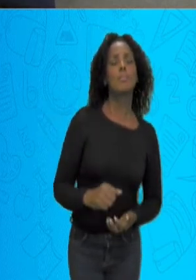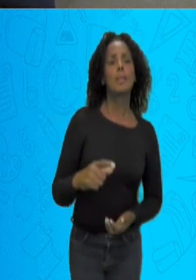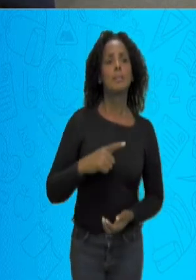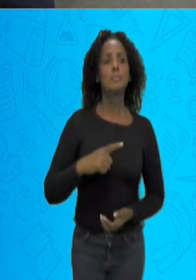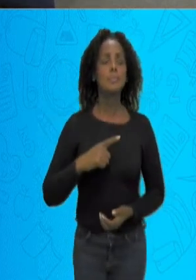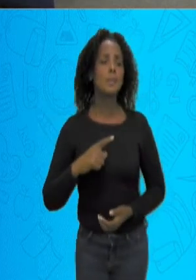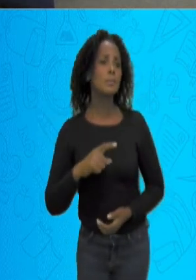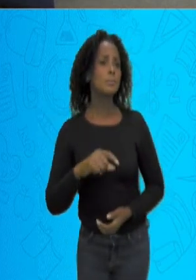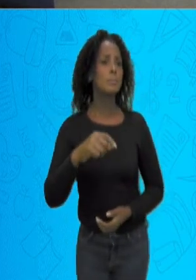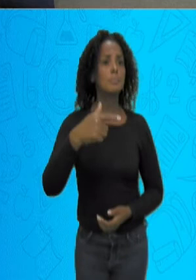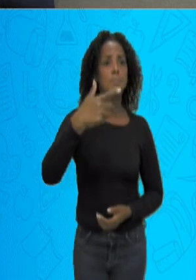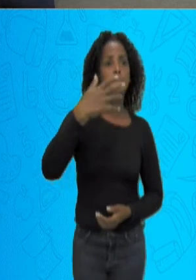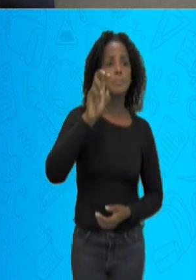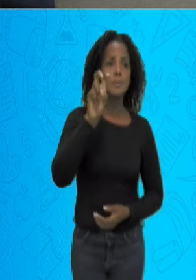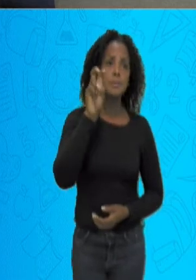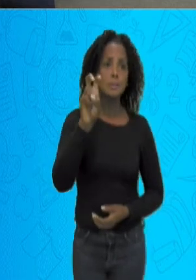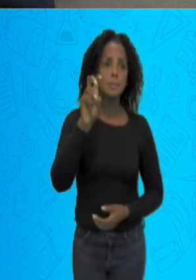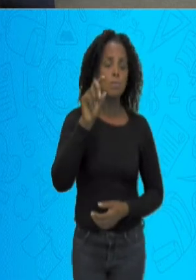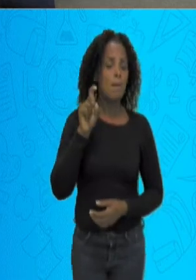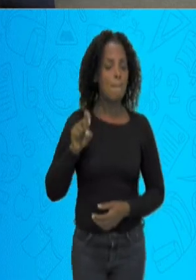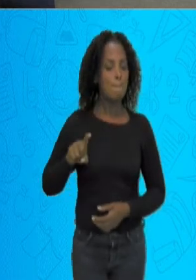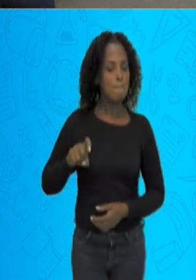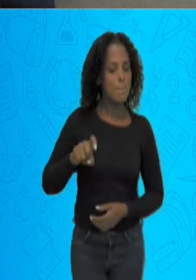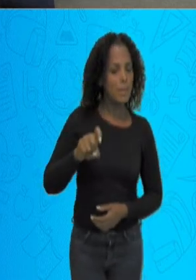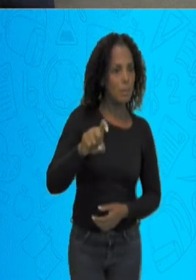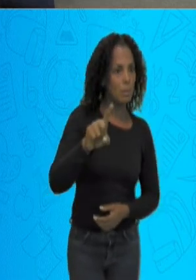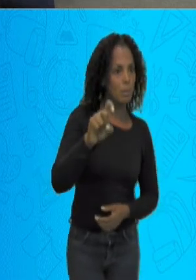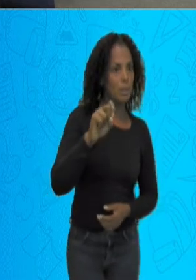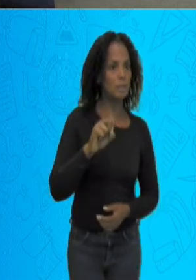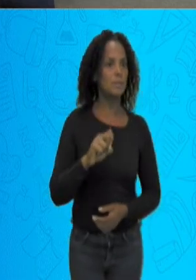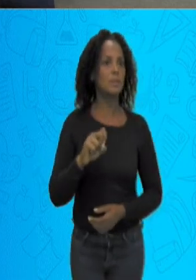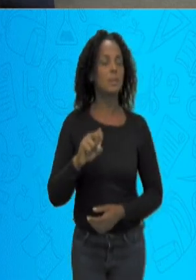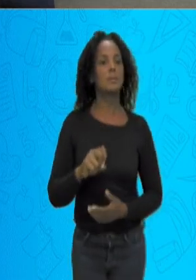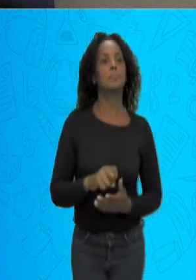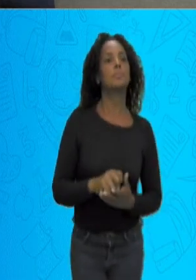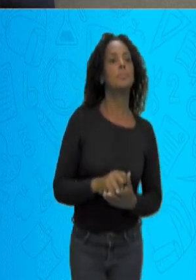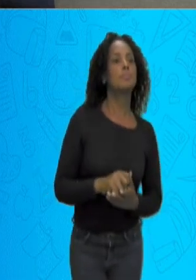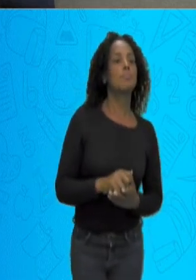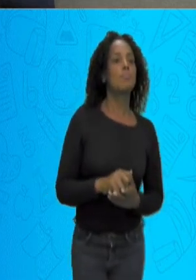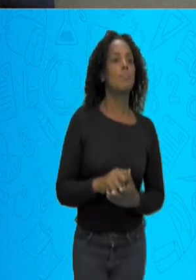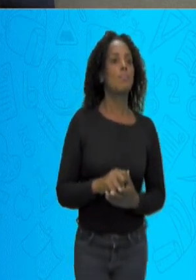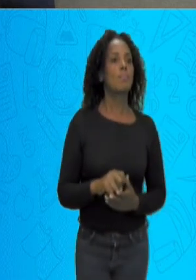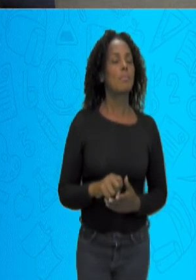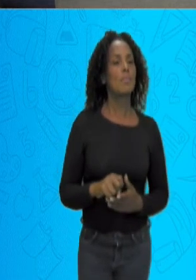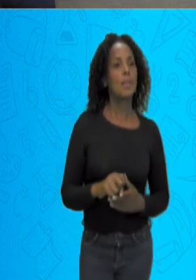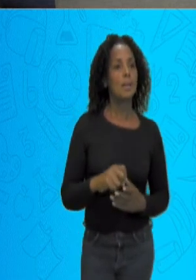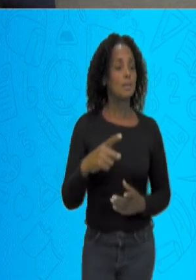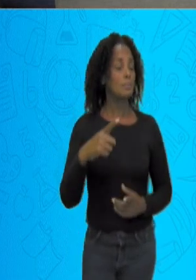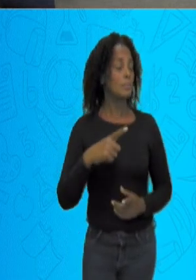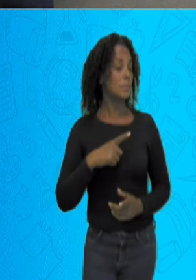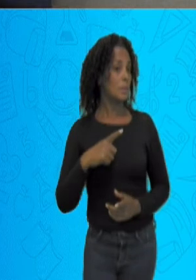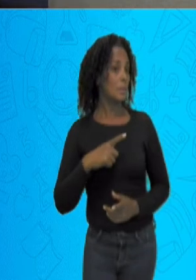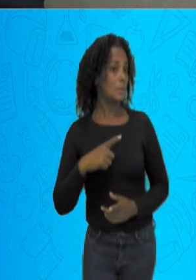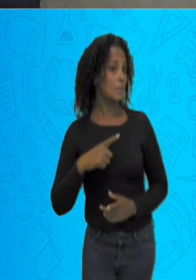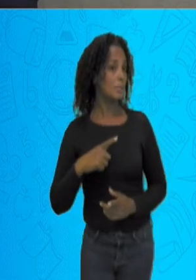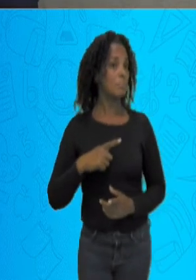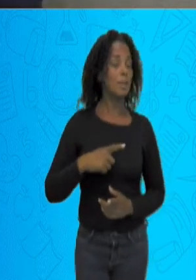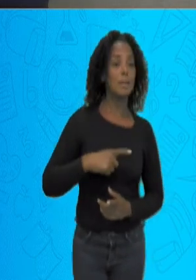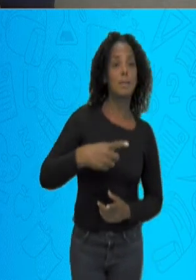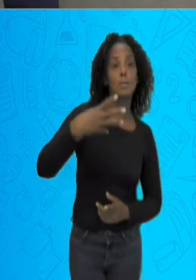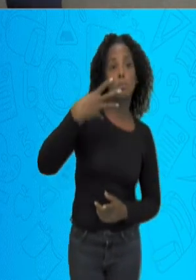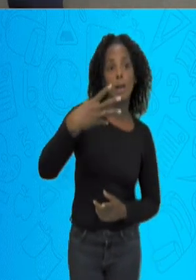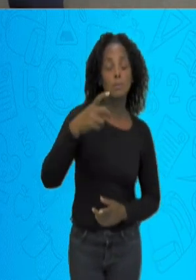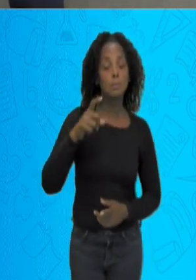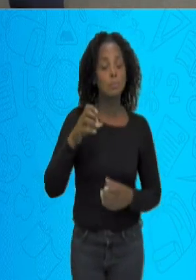aqui. Cinco minhocas. Uma, duas, três, quatro. Cinco minhocas.